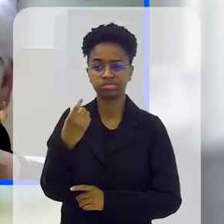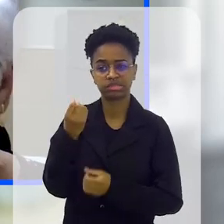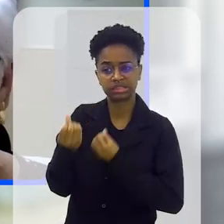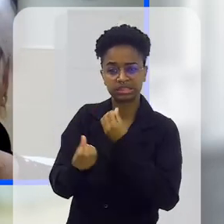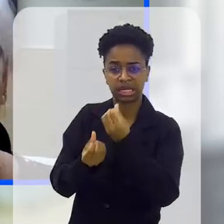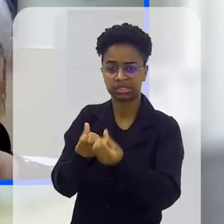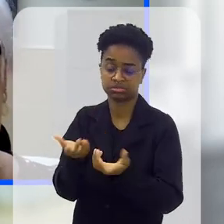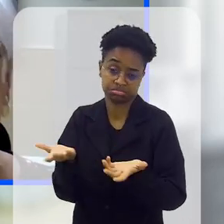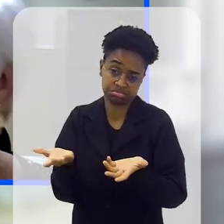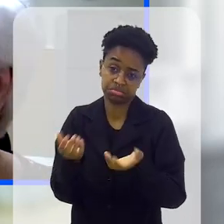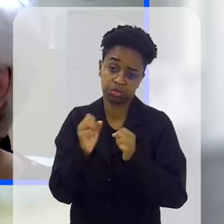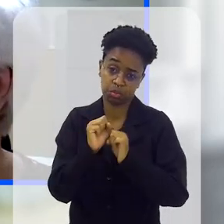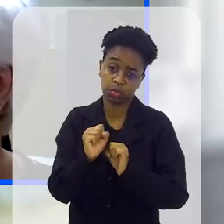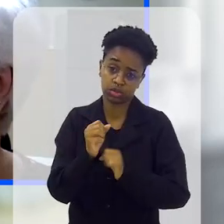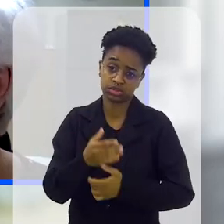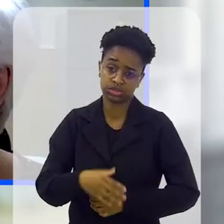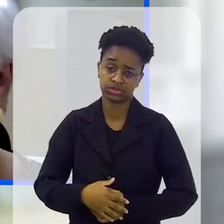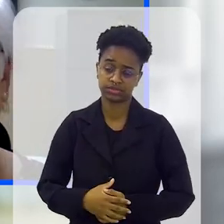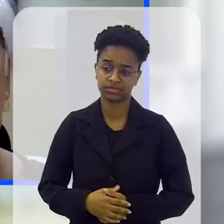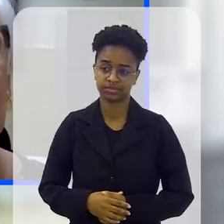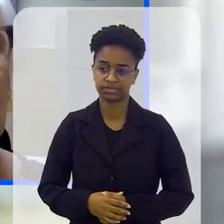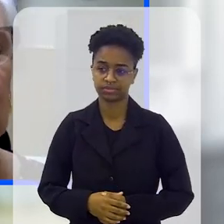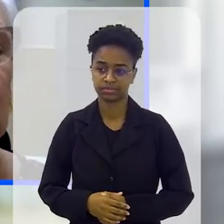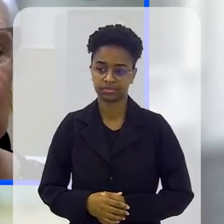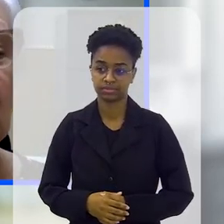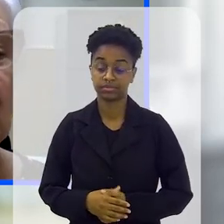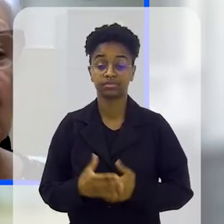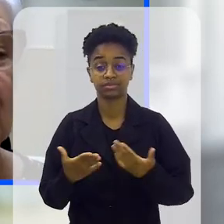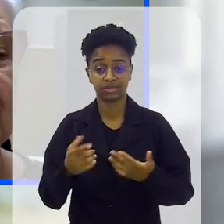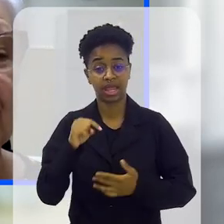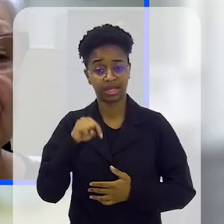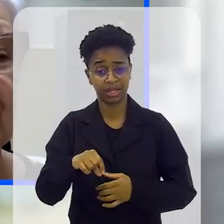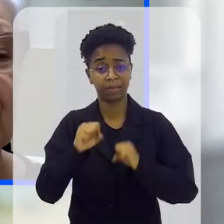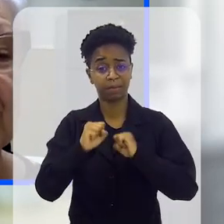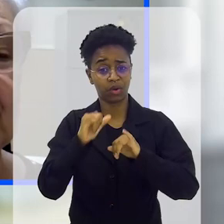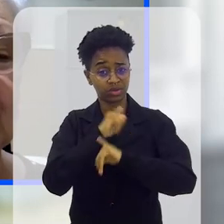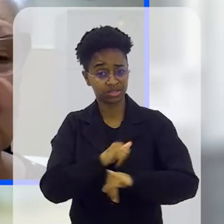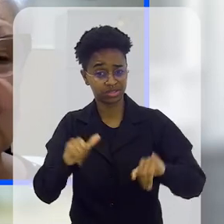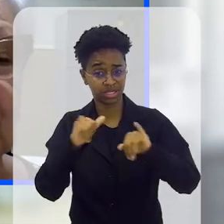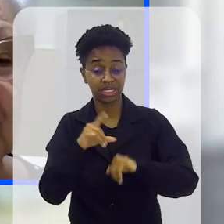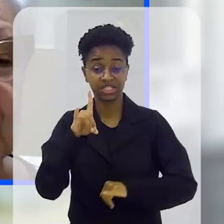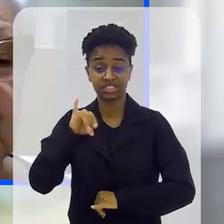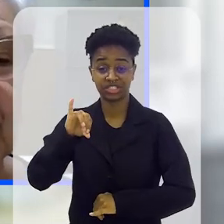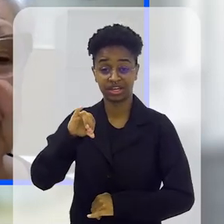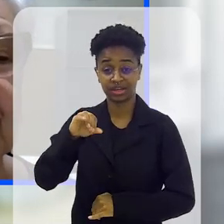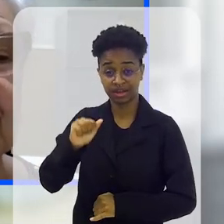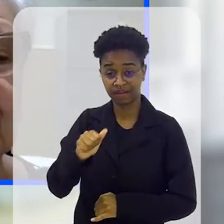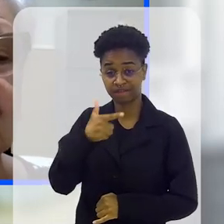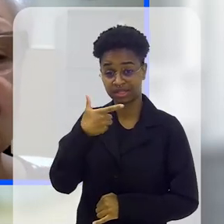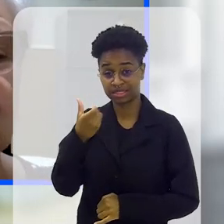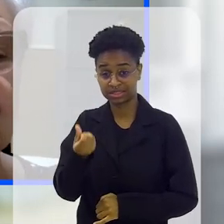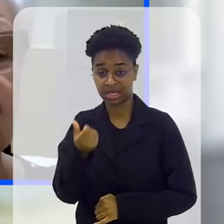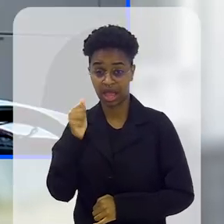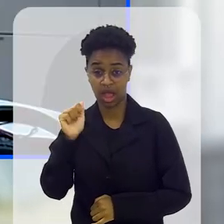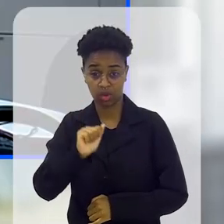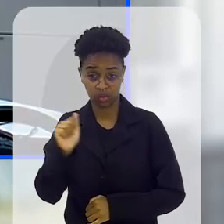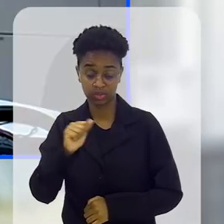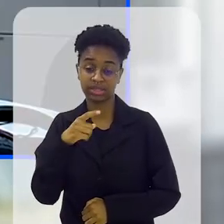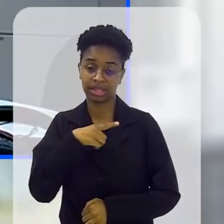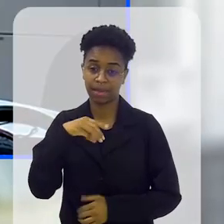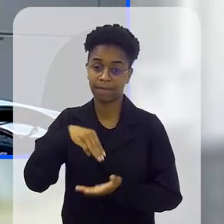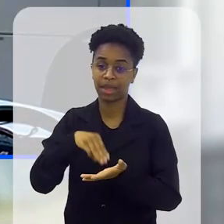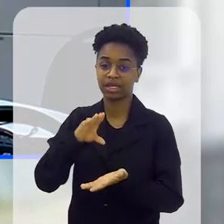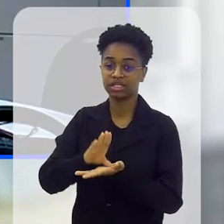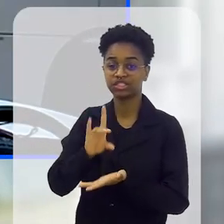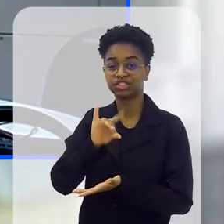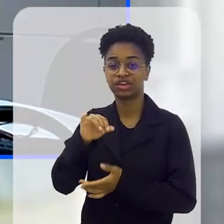menos um por semestre, podia ter outro nessa campanha, né? Só que a gente pode fazer propaganda, dia 26 de agosto,